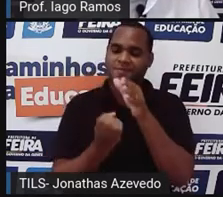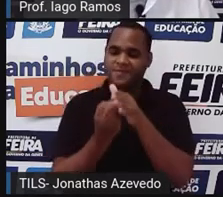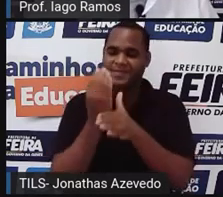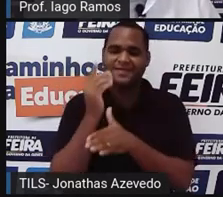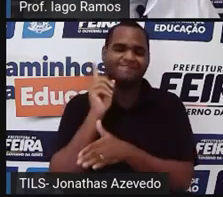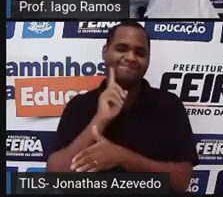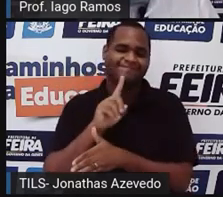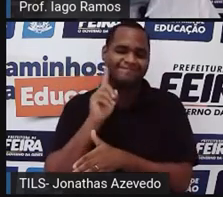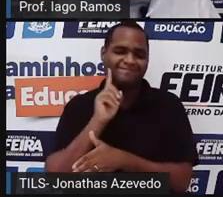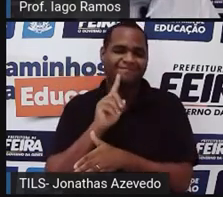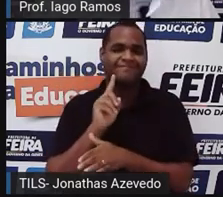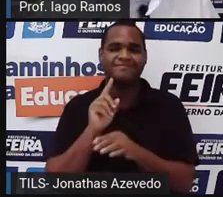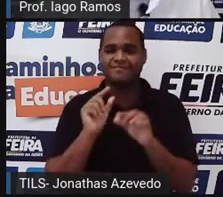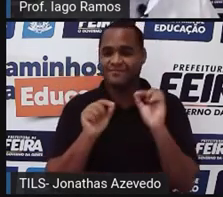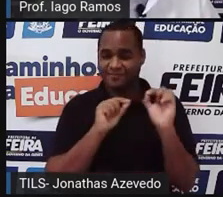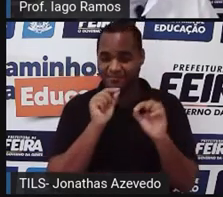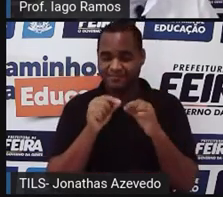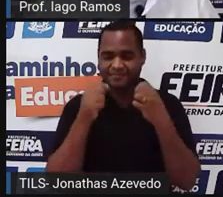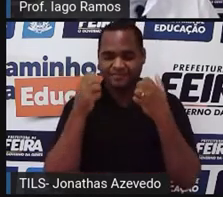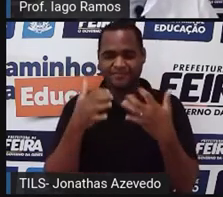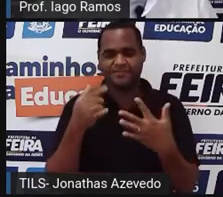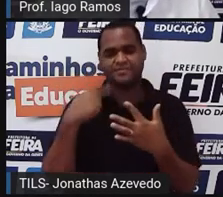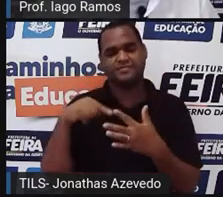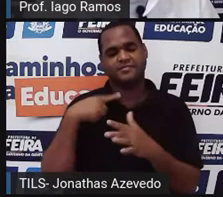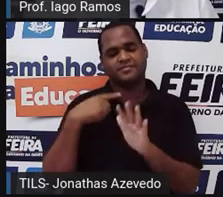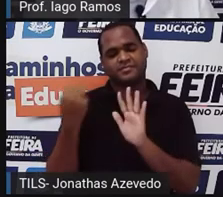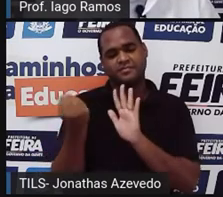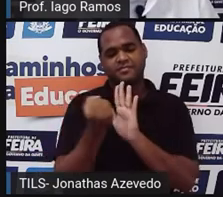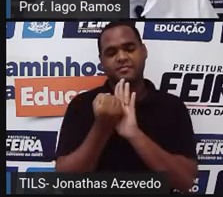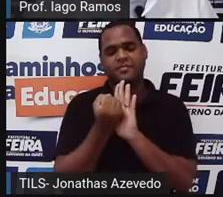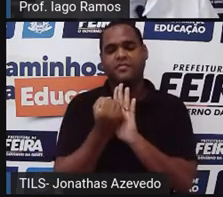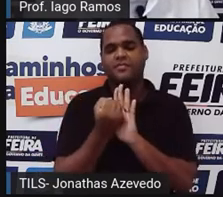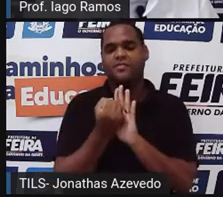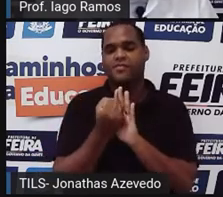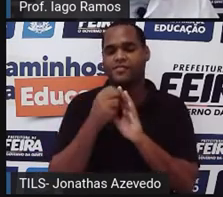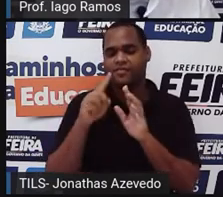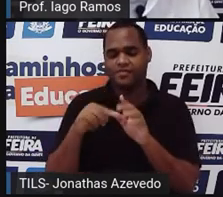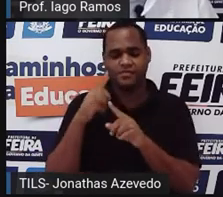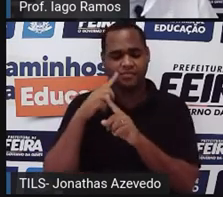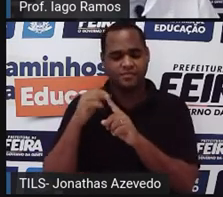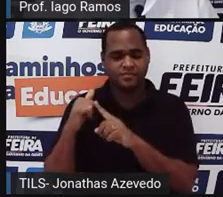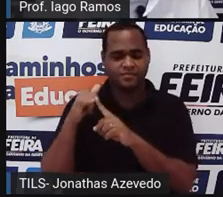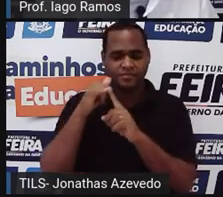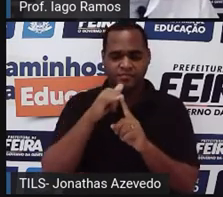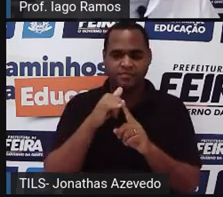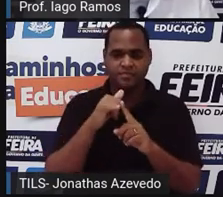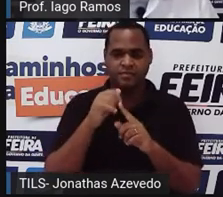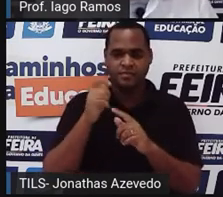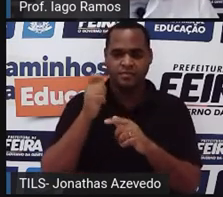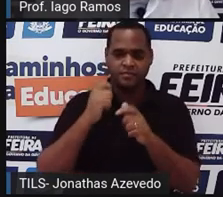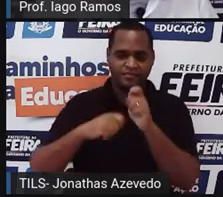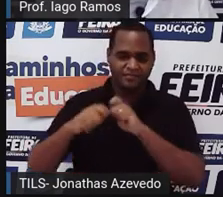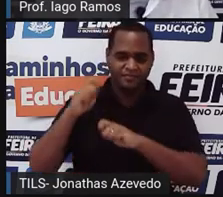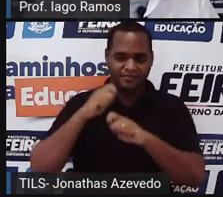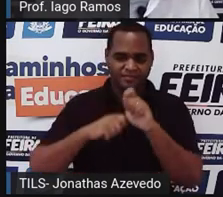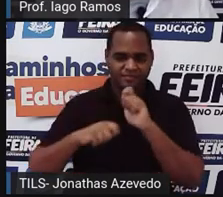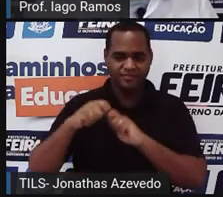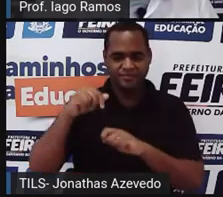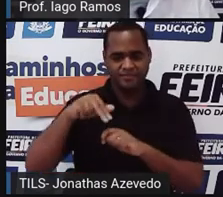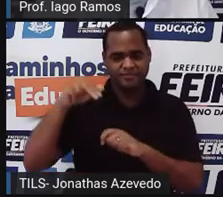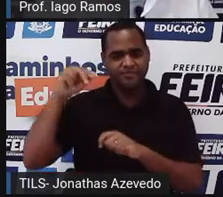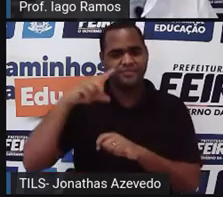Estados Unidos, porque é, né, a logomarca da agência de administração nacional de